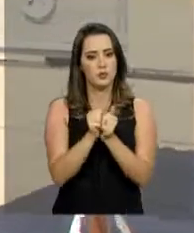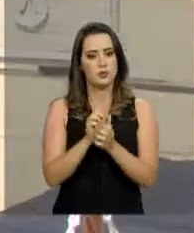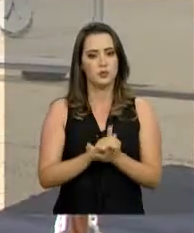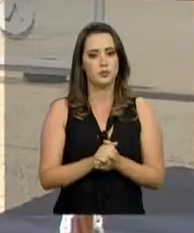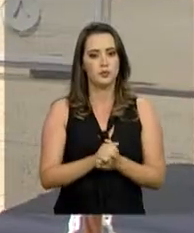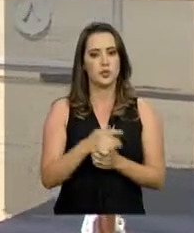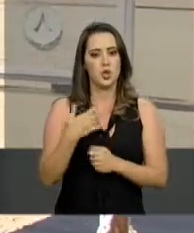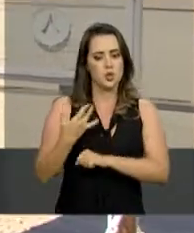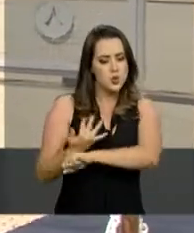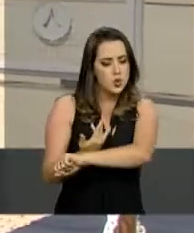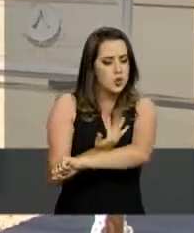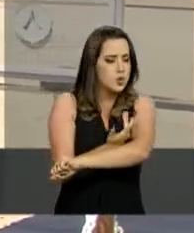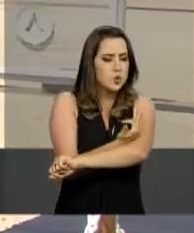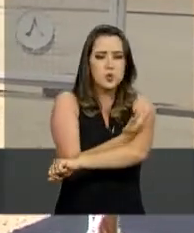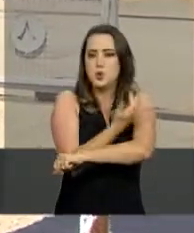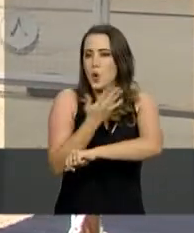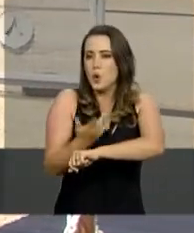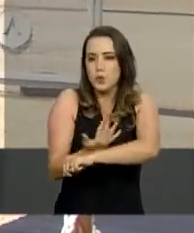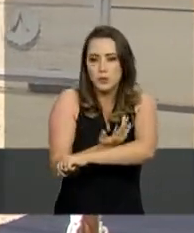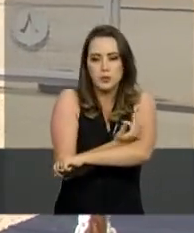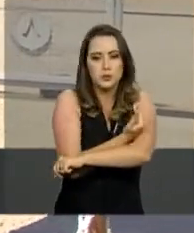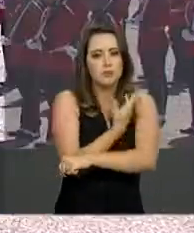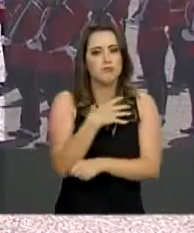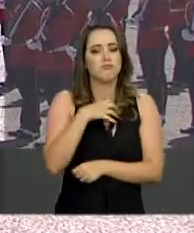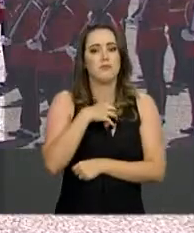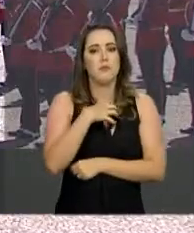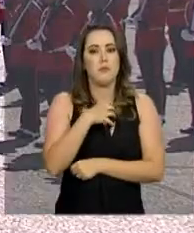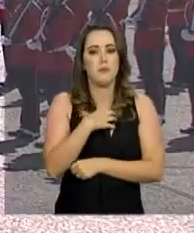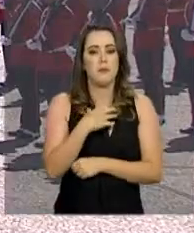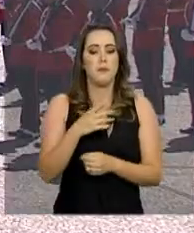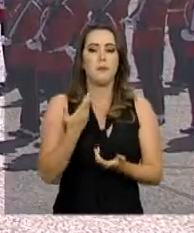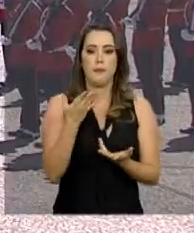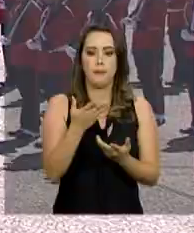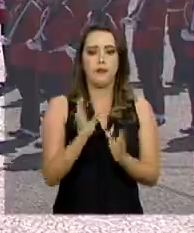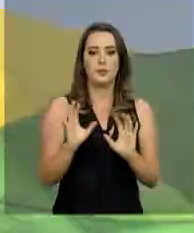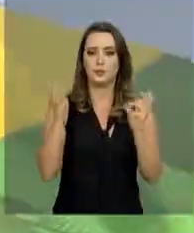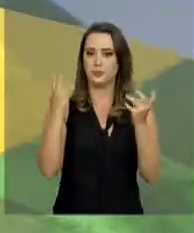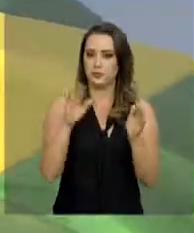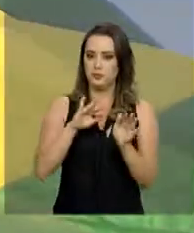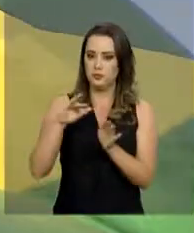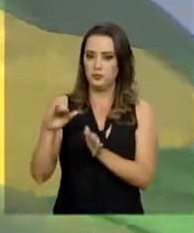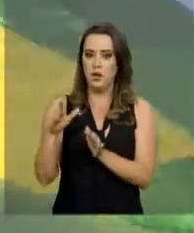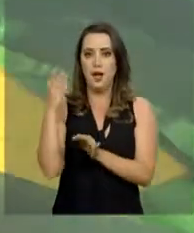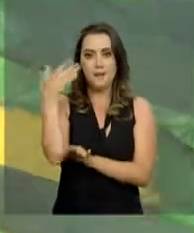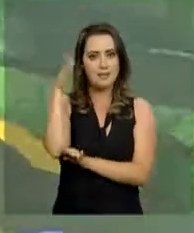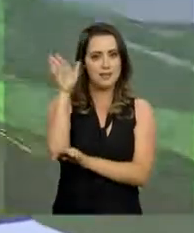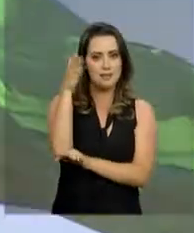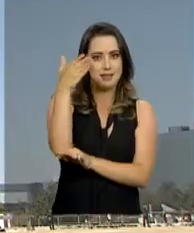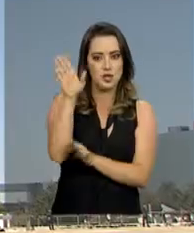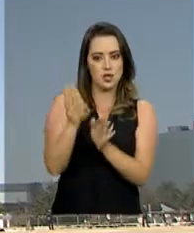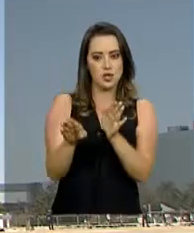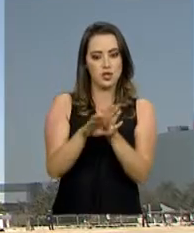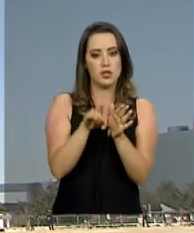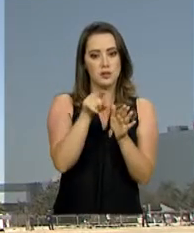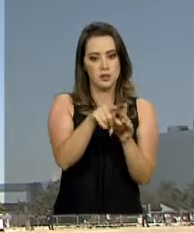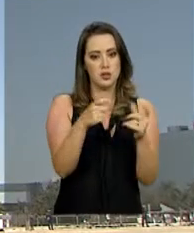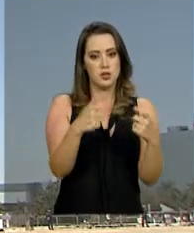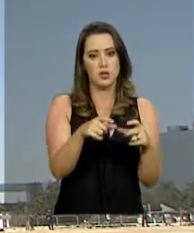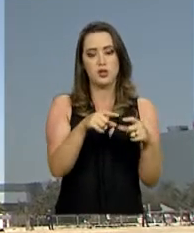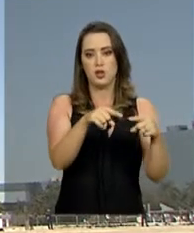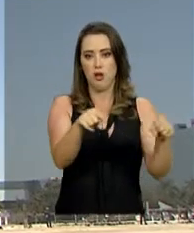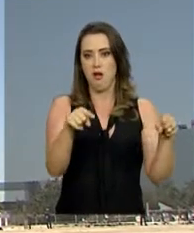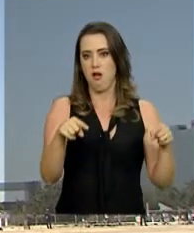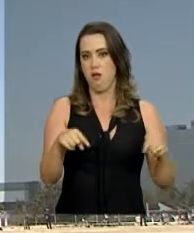Uma emoção indescritível, toca a gente. Cerimônia à parte, para a bandeira do Brasil chegar à Praça dos Três